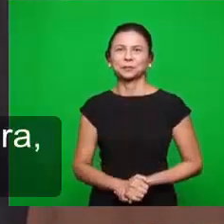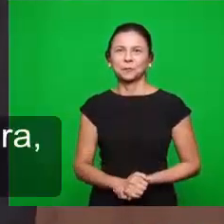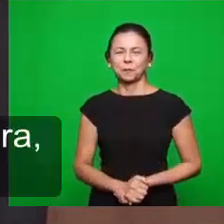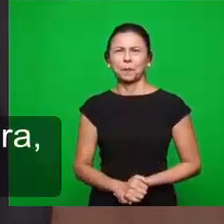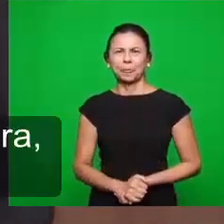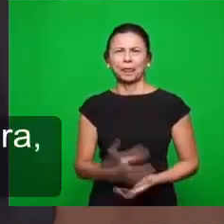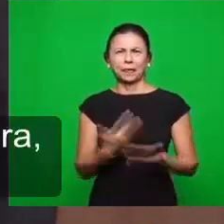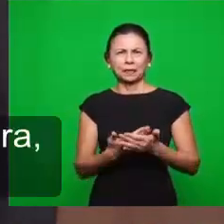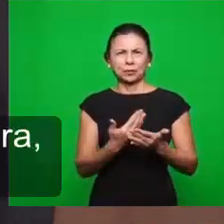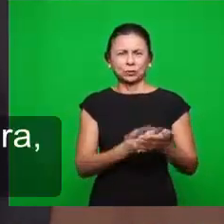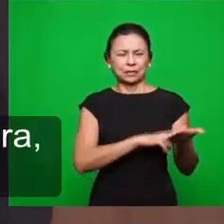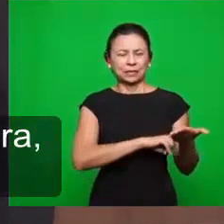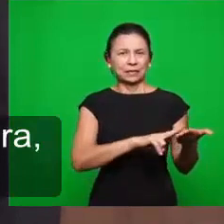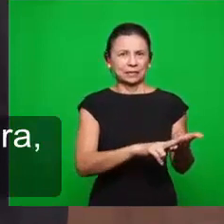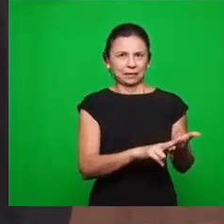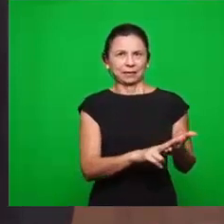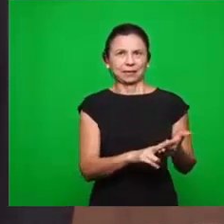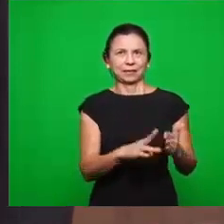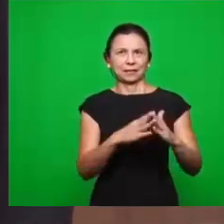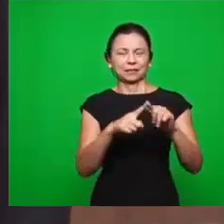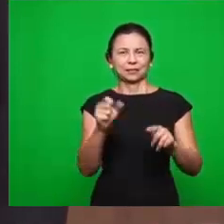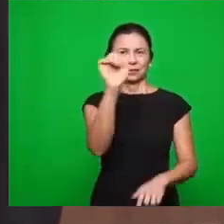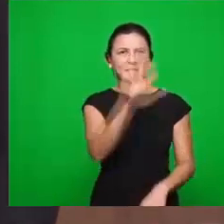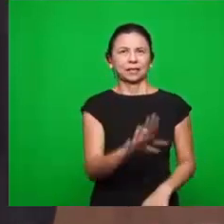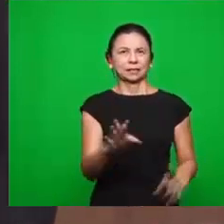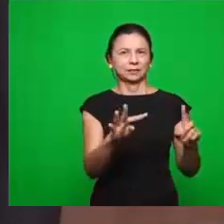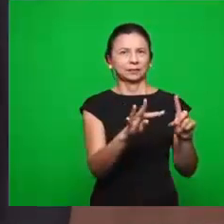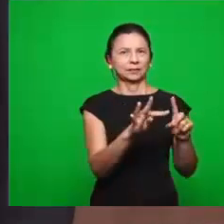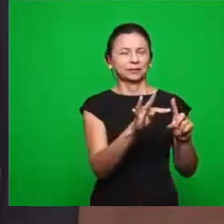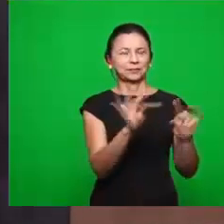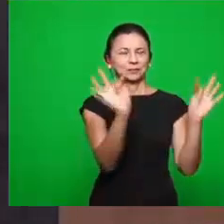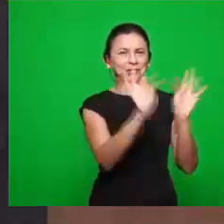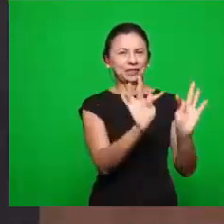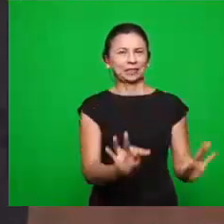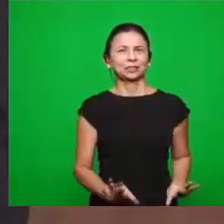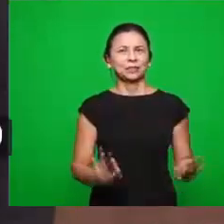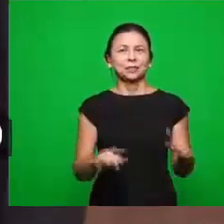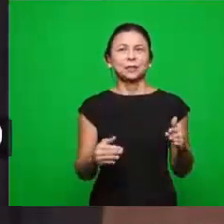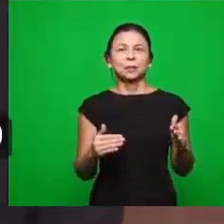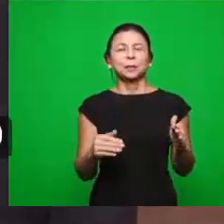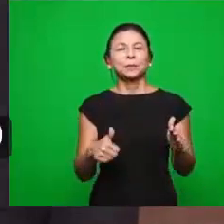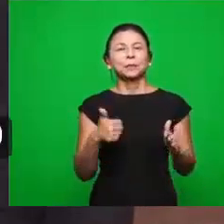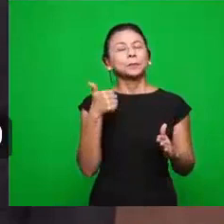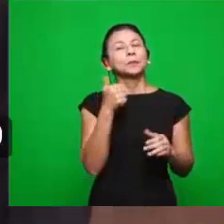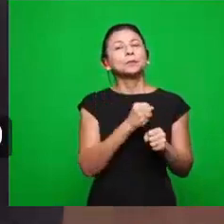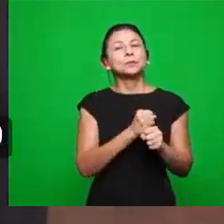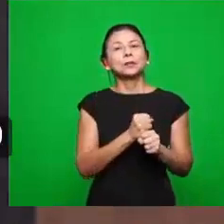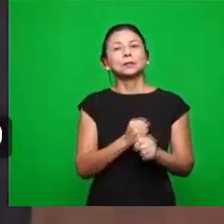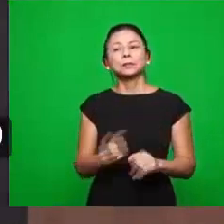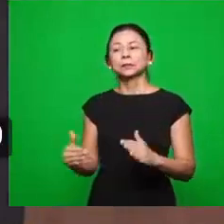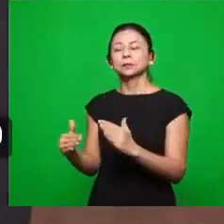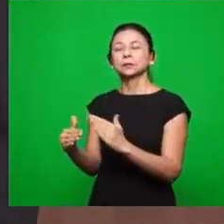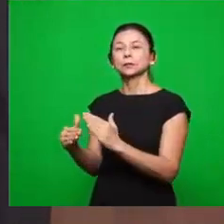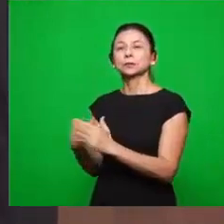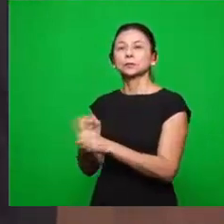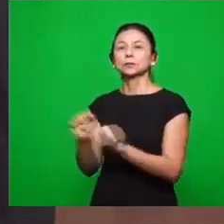ao estudo das cartas às igrejas da Ásia, Teatira, quais são as primeiras obras e as últimas obras? E a resposta nós temos aqui no